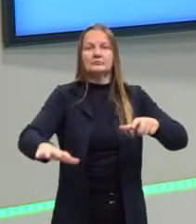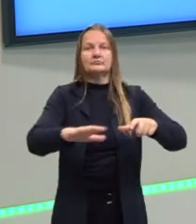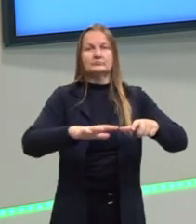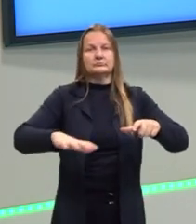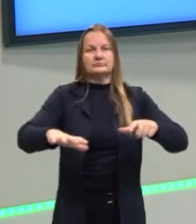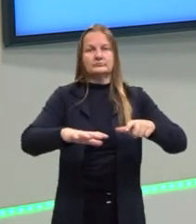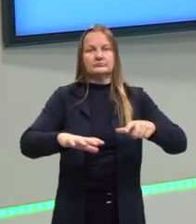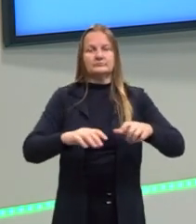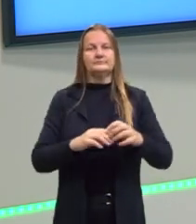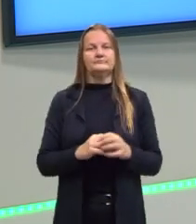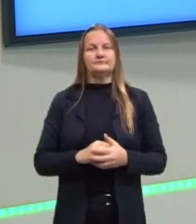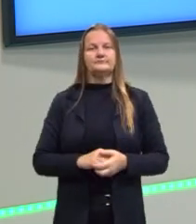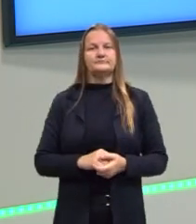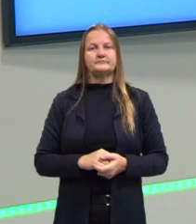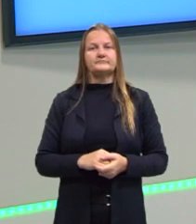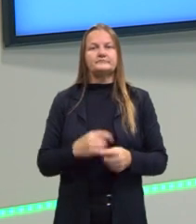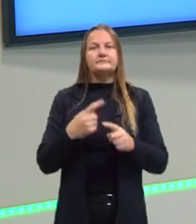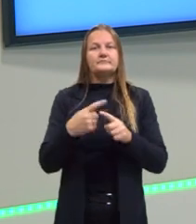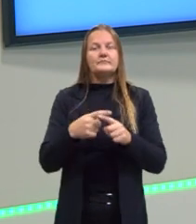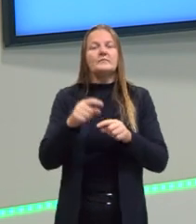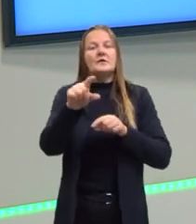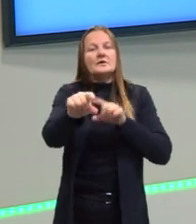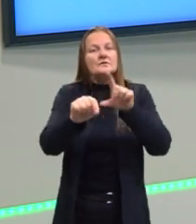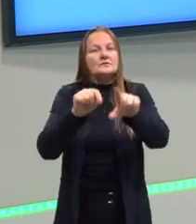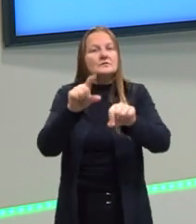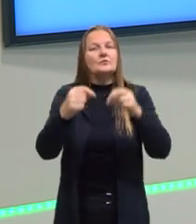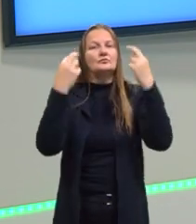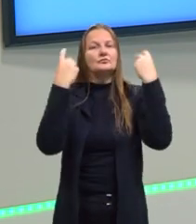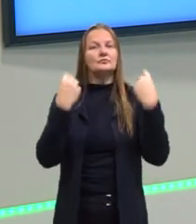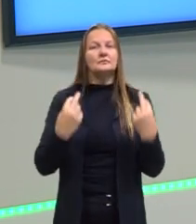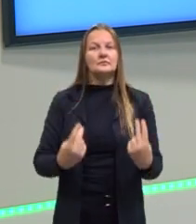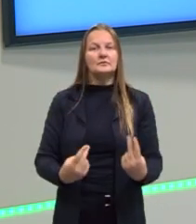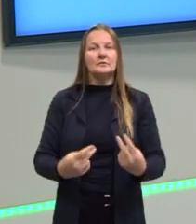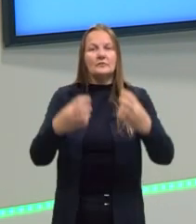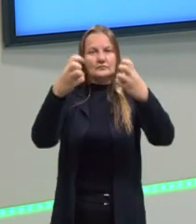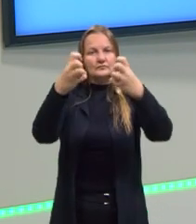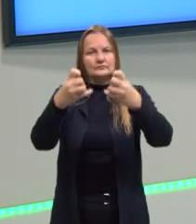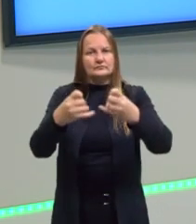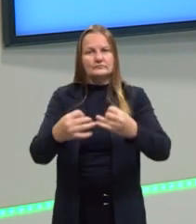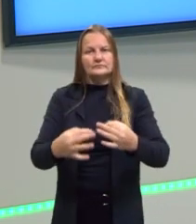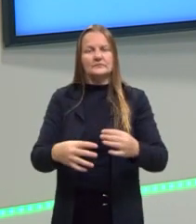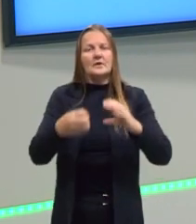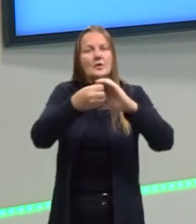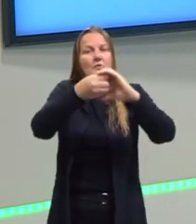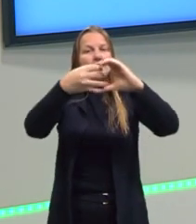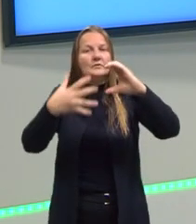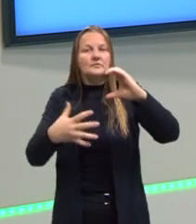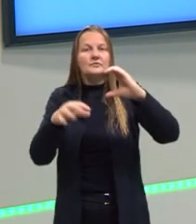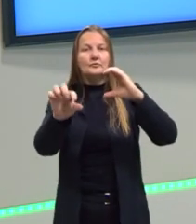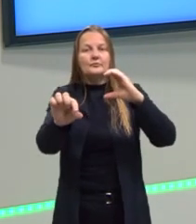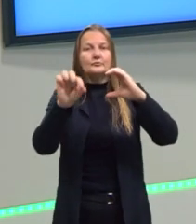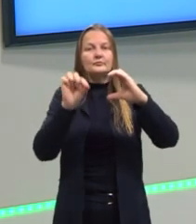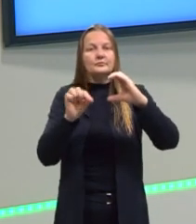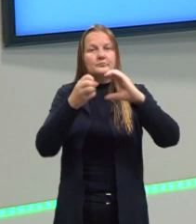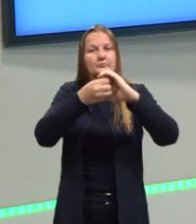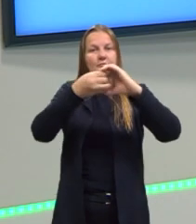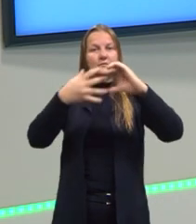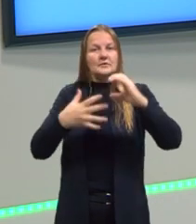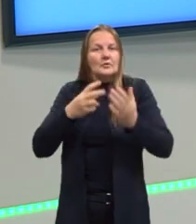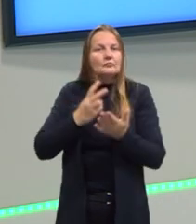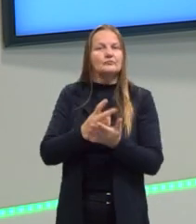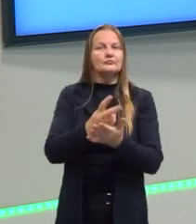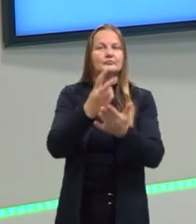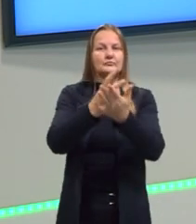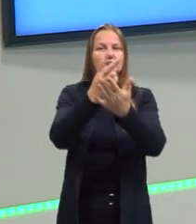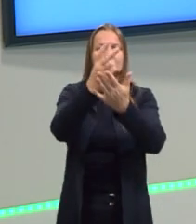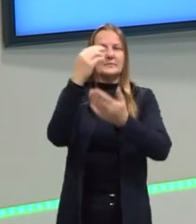ecossistema, através da seleção natural, que vai selecionar as características, né? As características que vão ter o